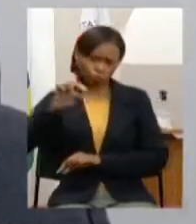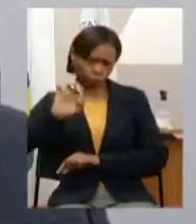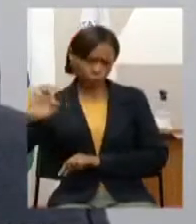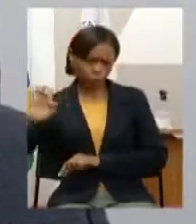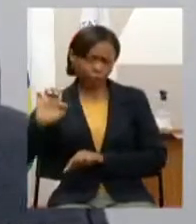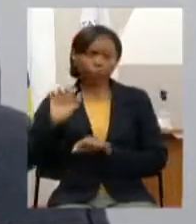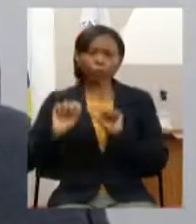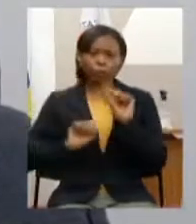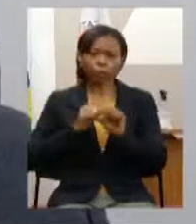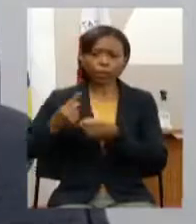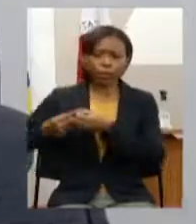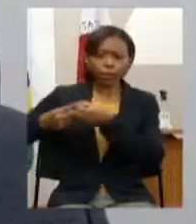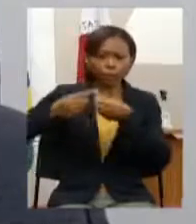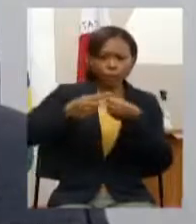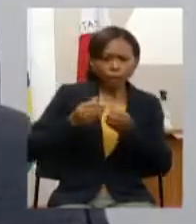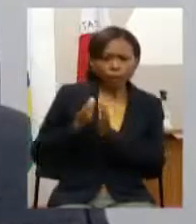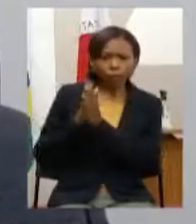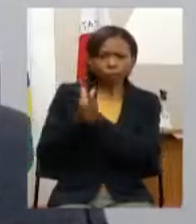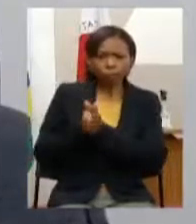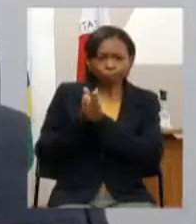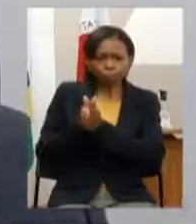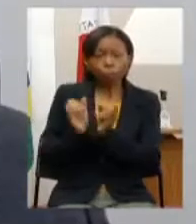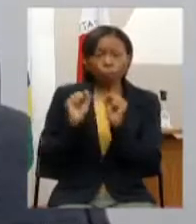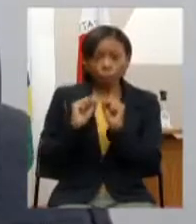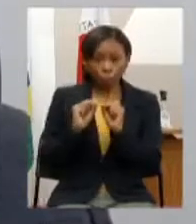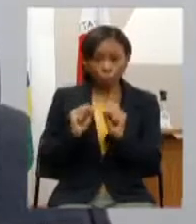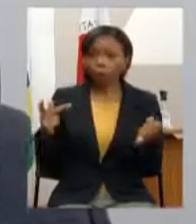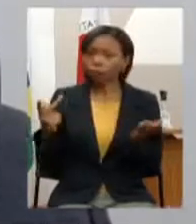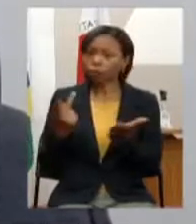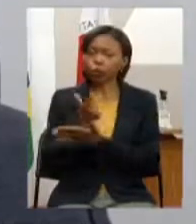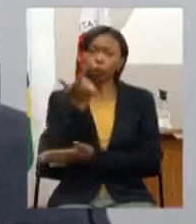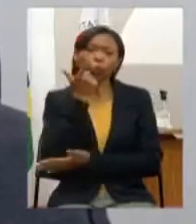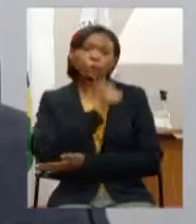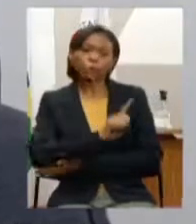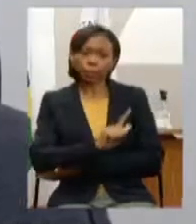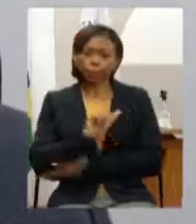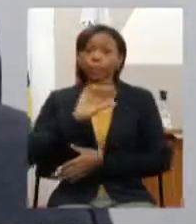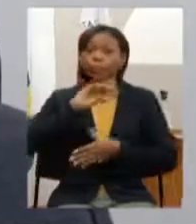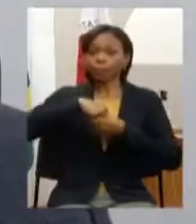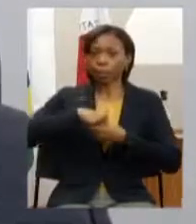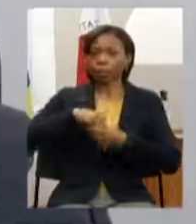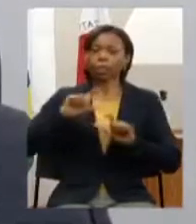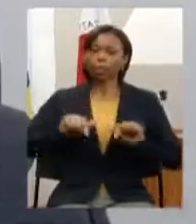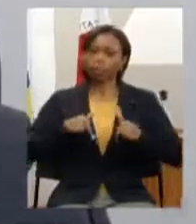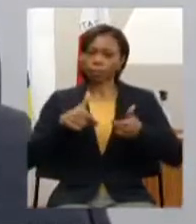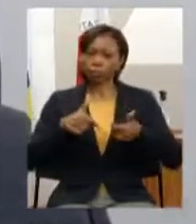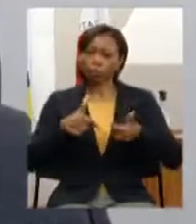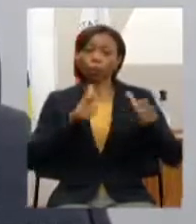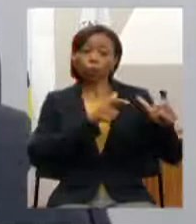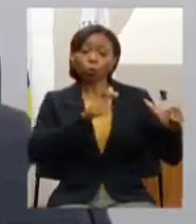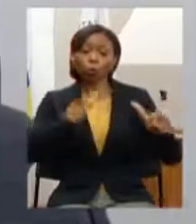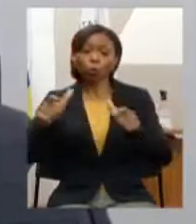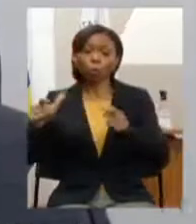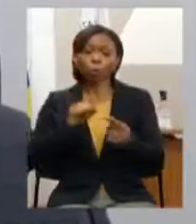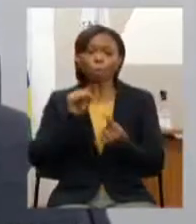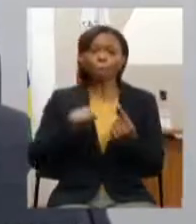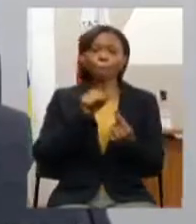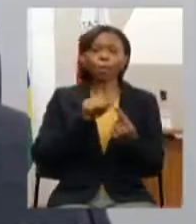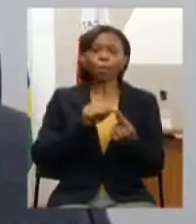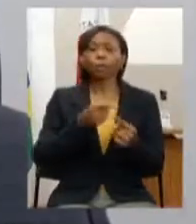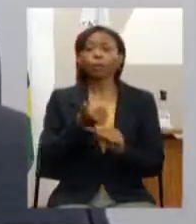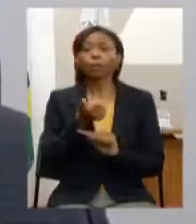os municípios do Vale de Aquitinhonha possam ser contemplados na execução da referida ação com meta física de 15